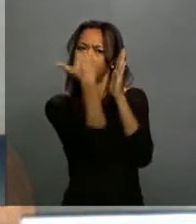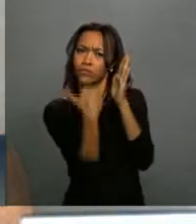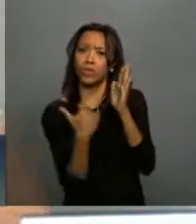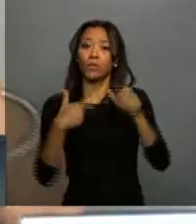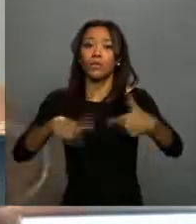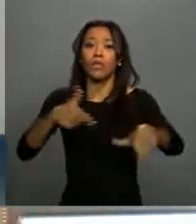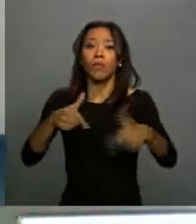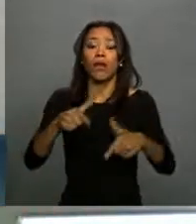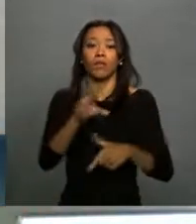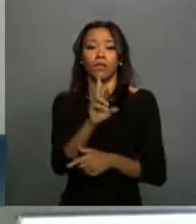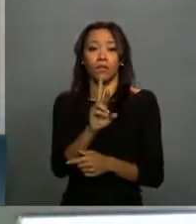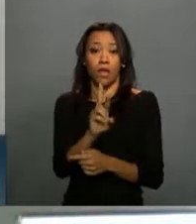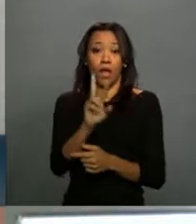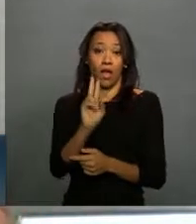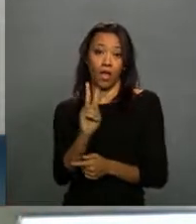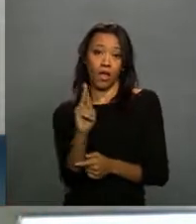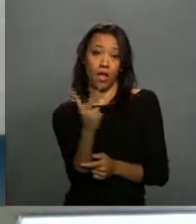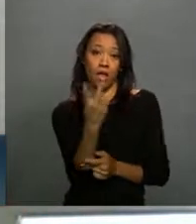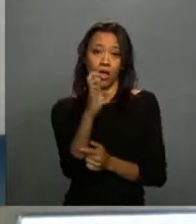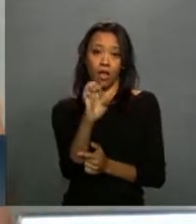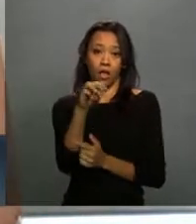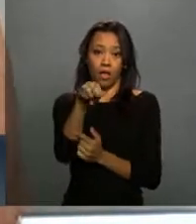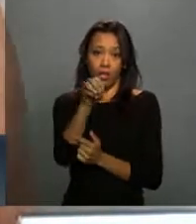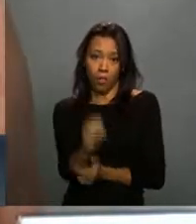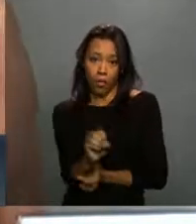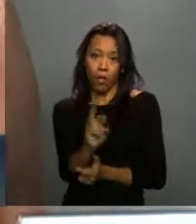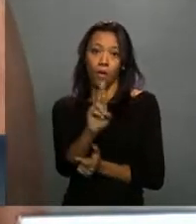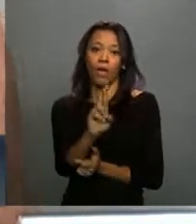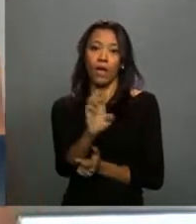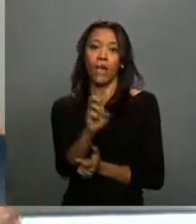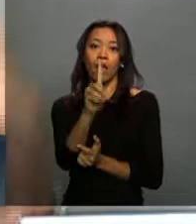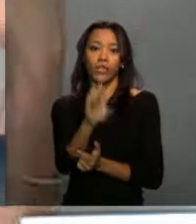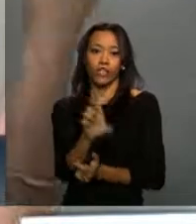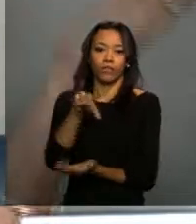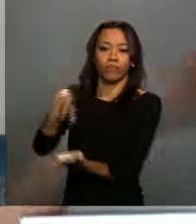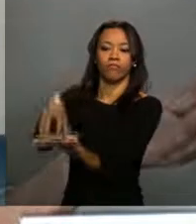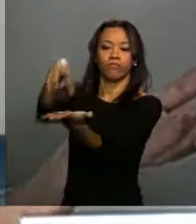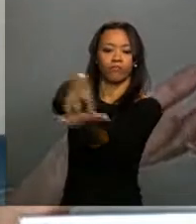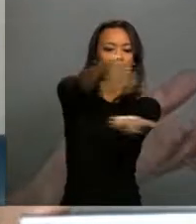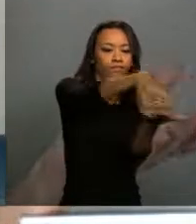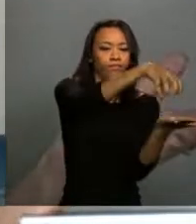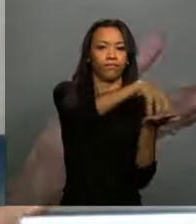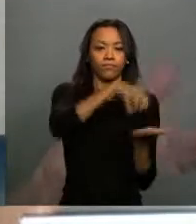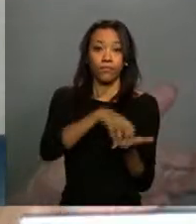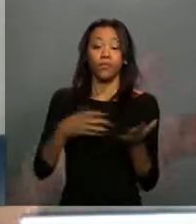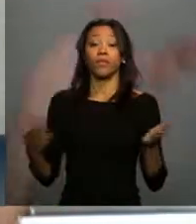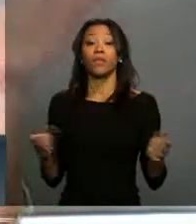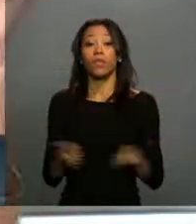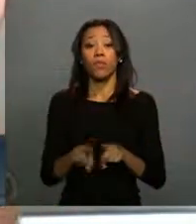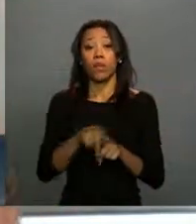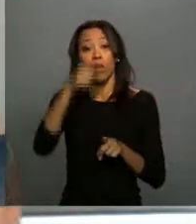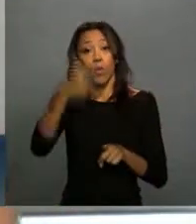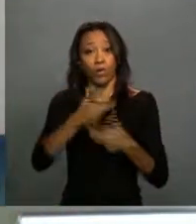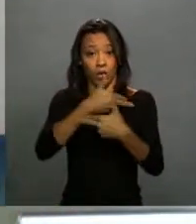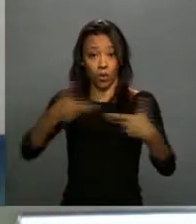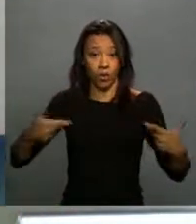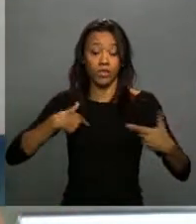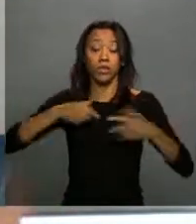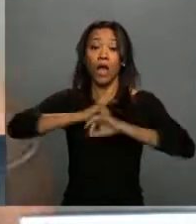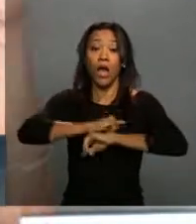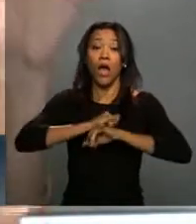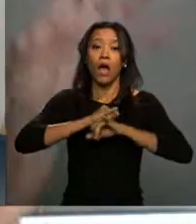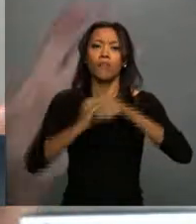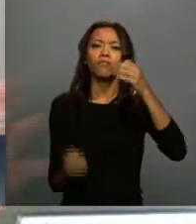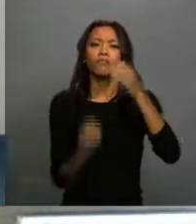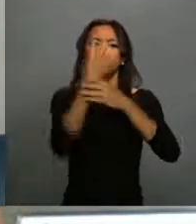tem sido fundamental e importante. Queria estar chamando a atenção para esse sistema que estamos lançando hoje, que é o módulo do